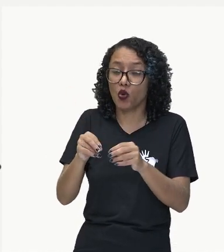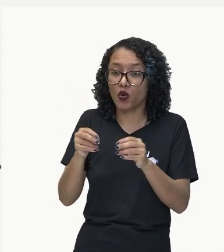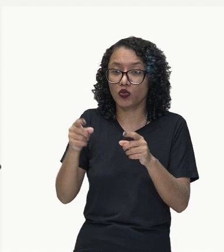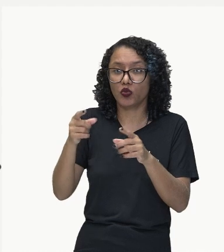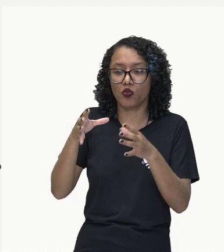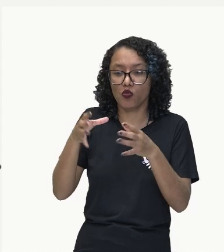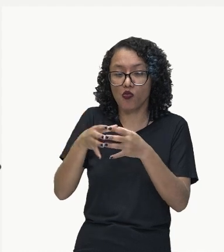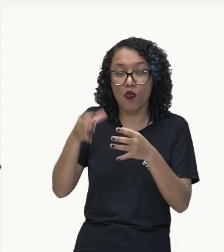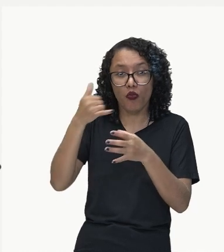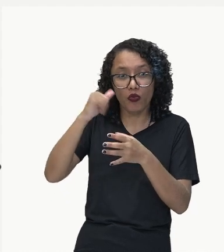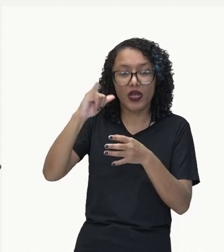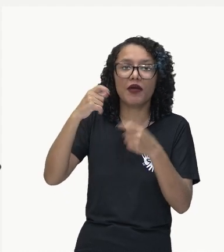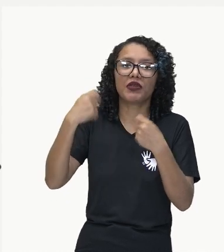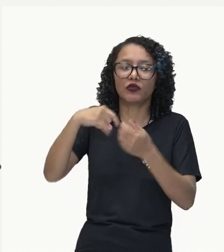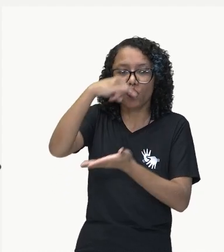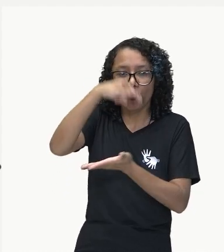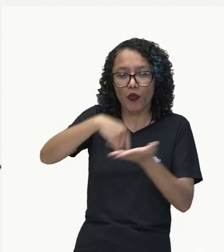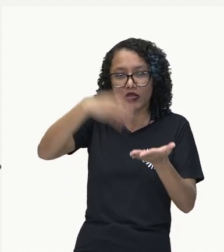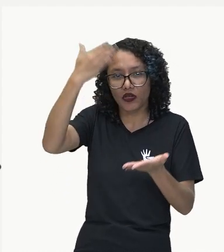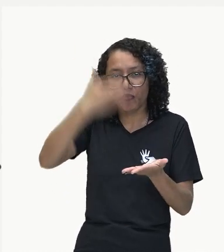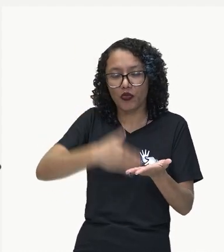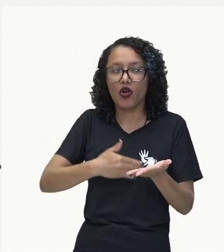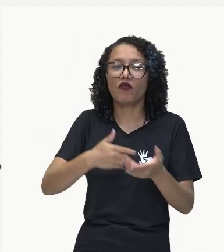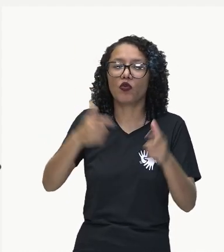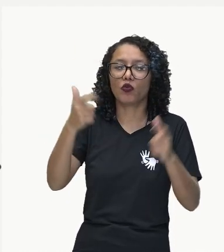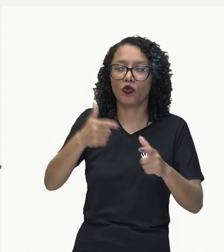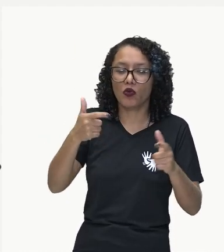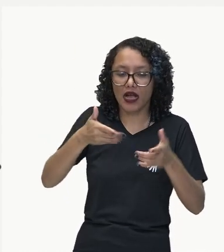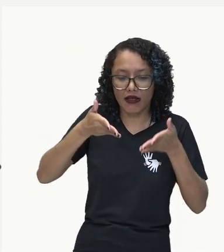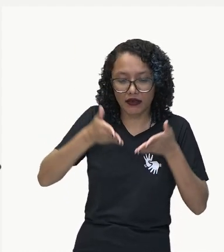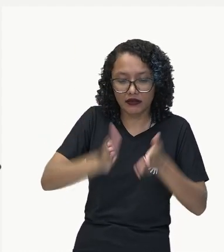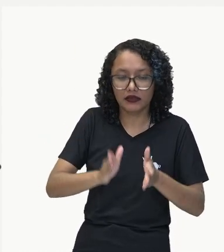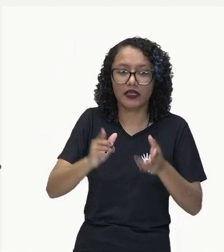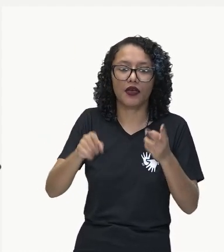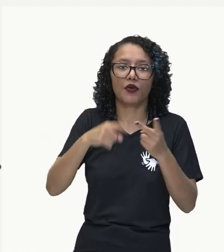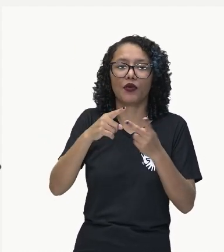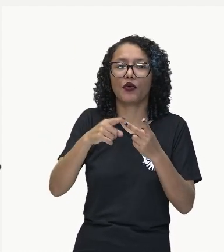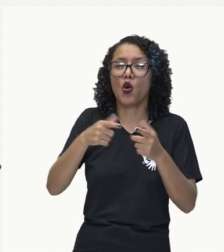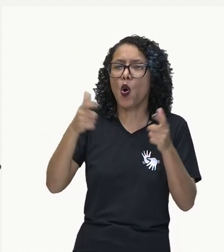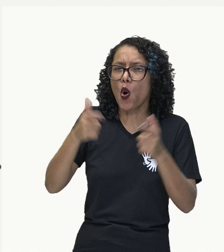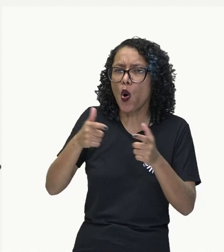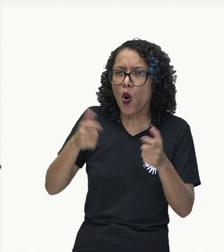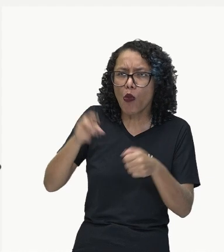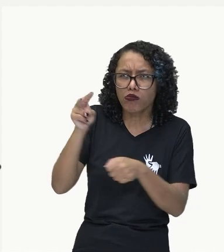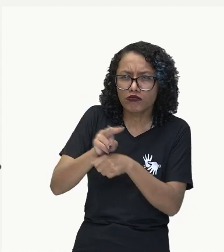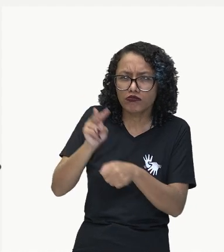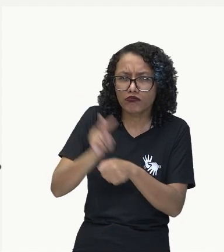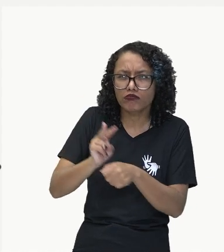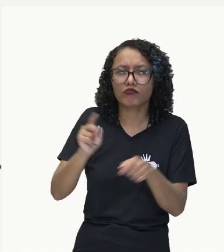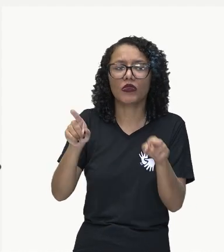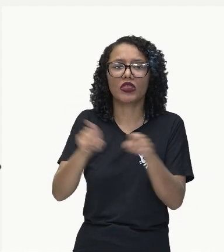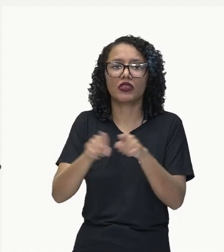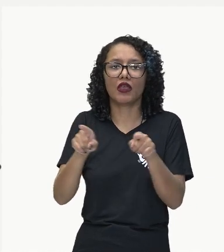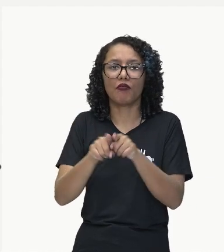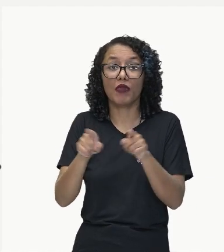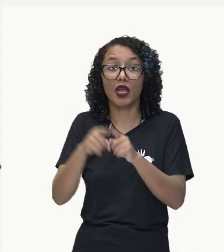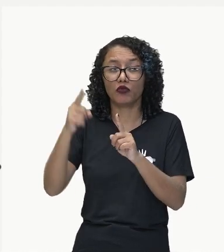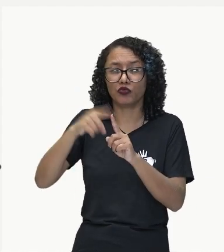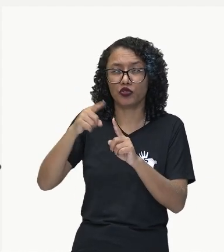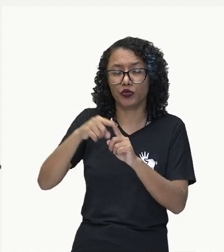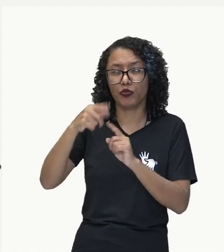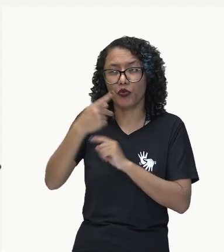aonde comprova a propriedade que ele nasceu, aonde ele foi criado, qual é o seu pedigree.